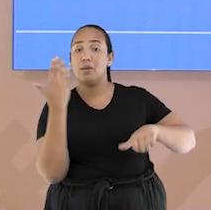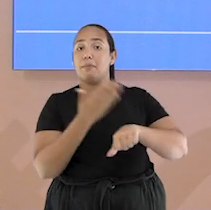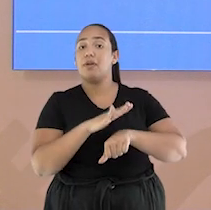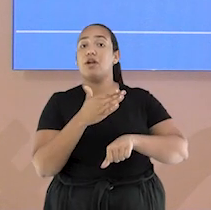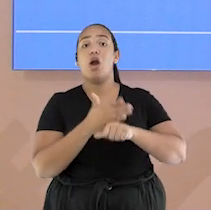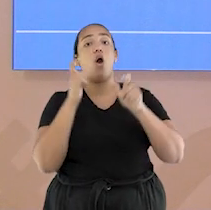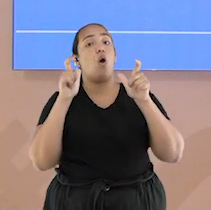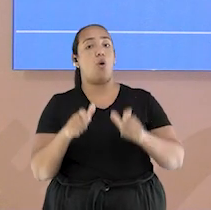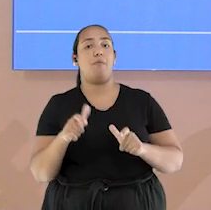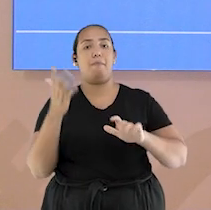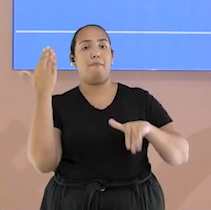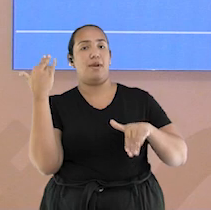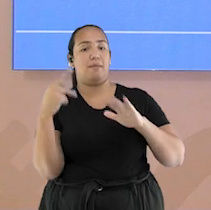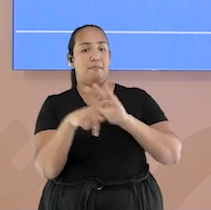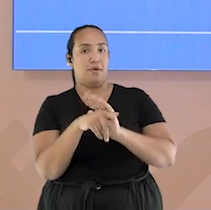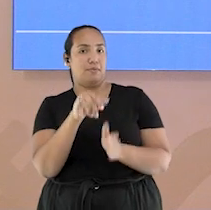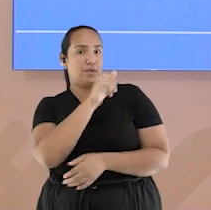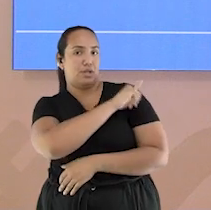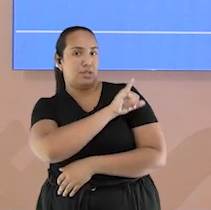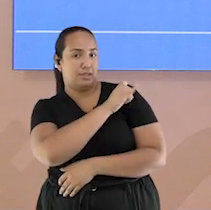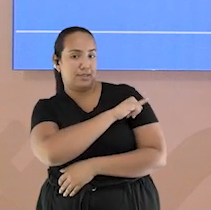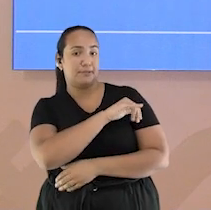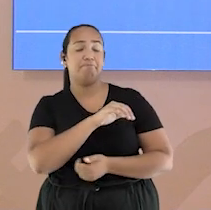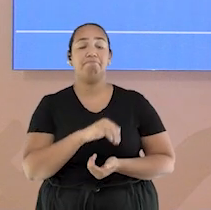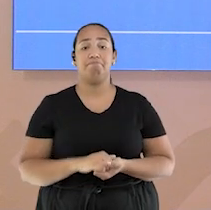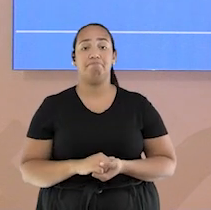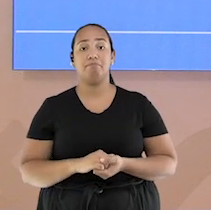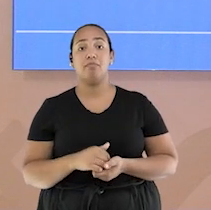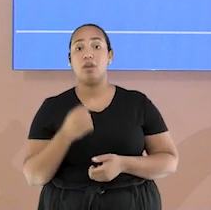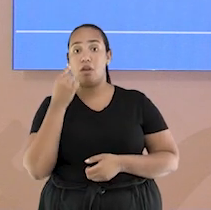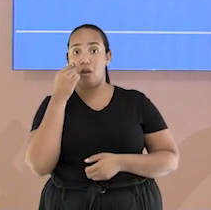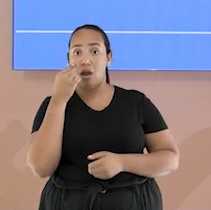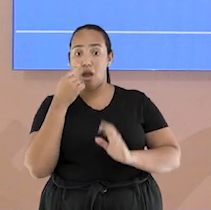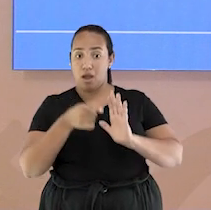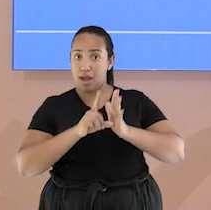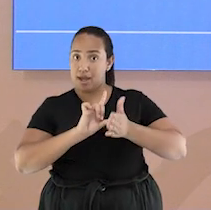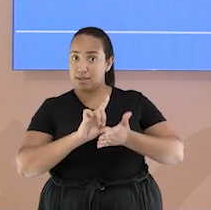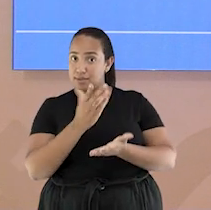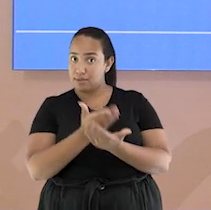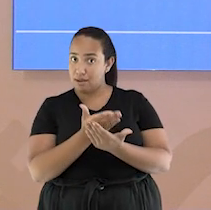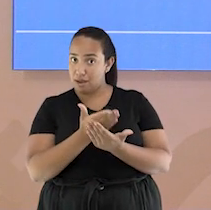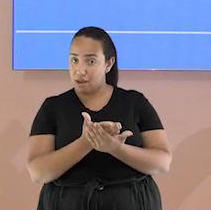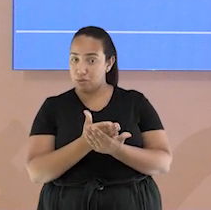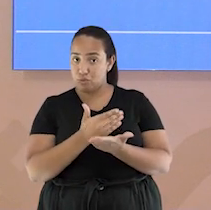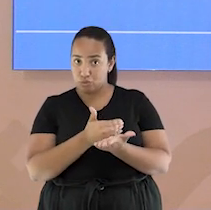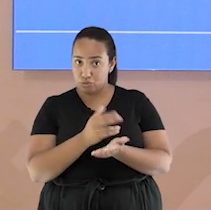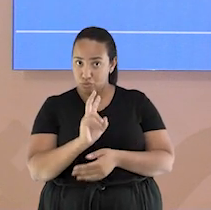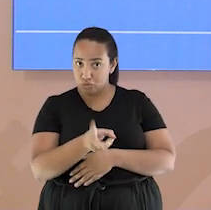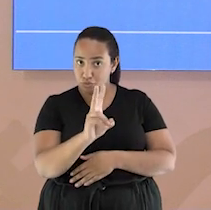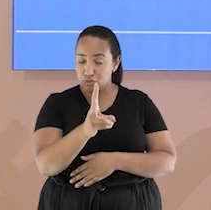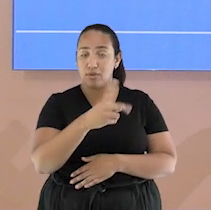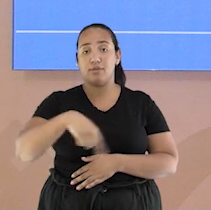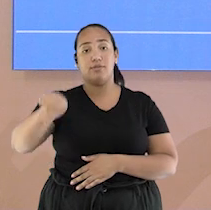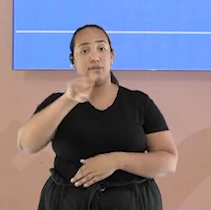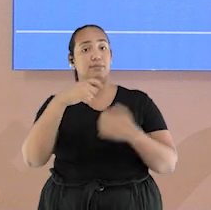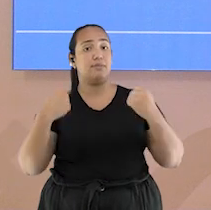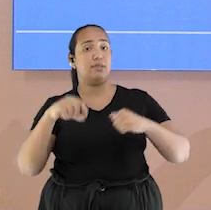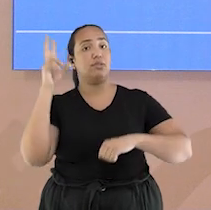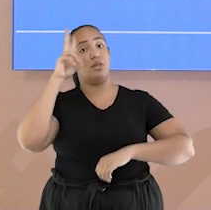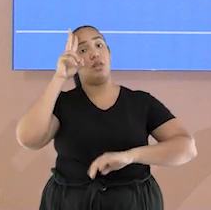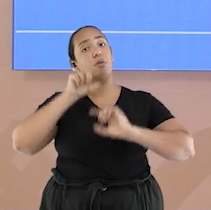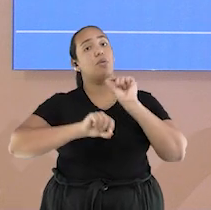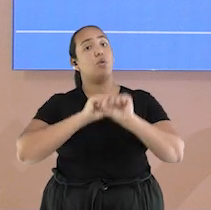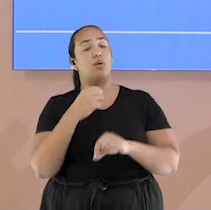jogado nas praias cariocas. Ó, estudantes, antes de continuarmos a nossa aula, não esqueça de registrar sua